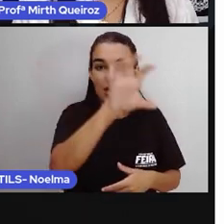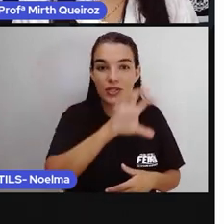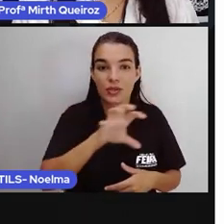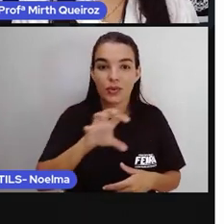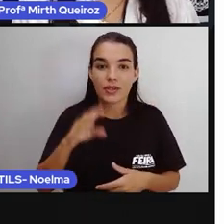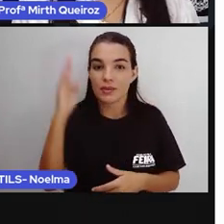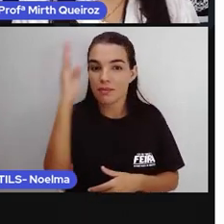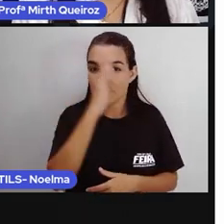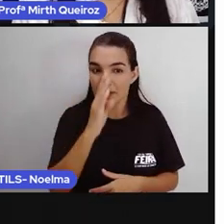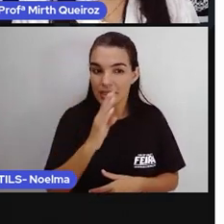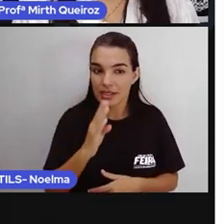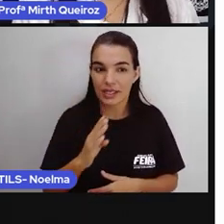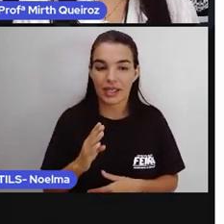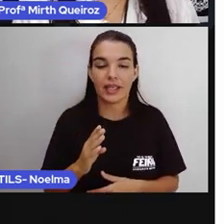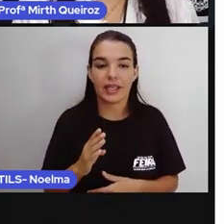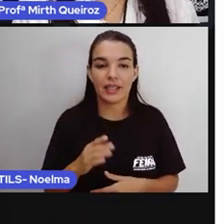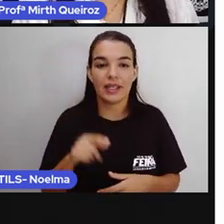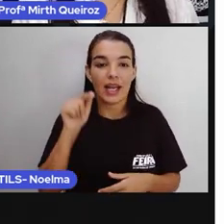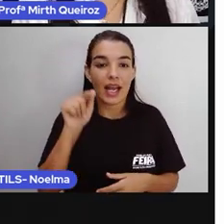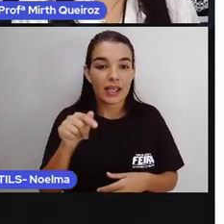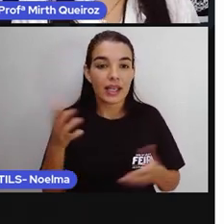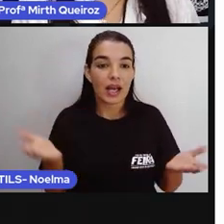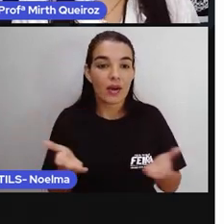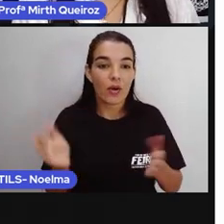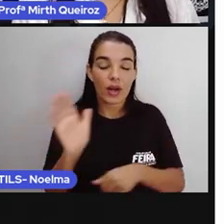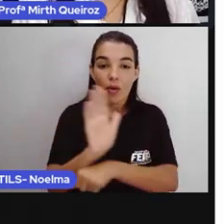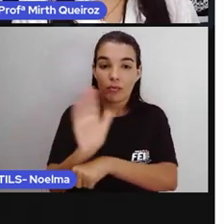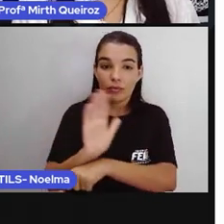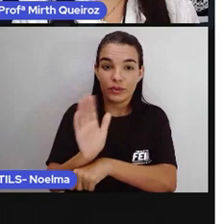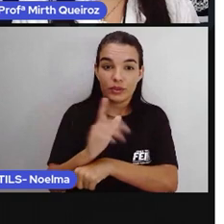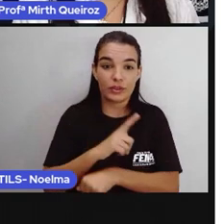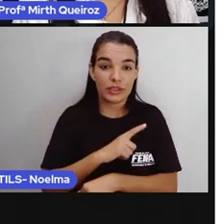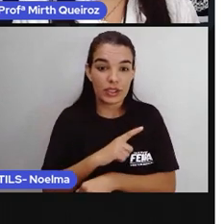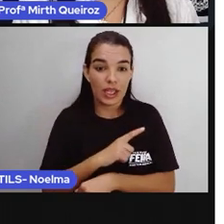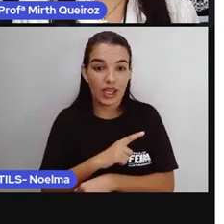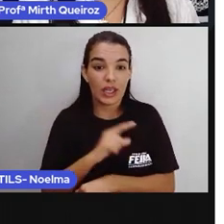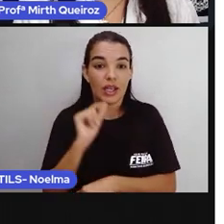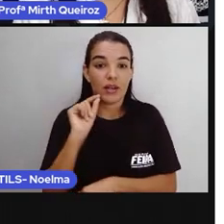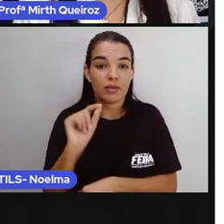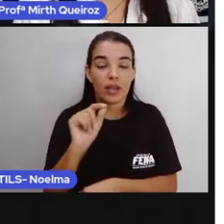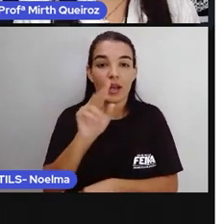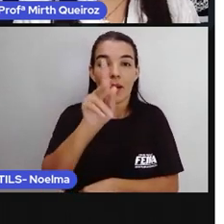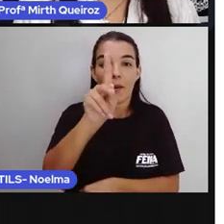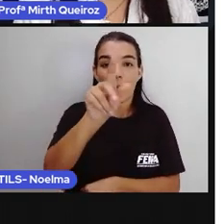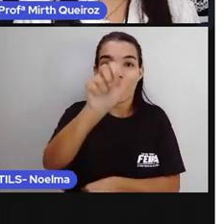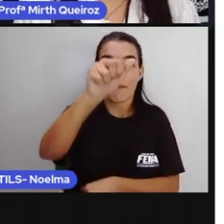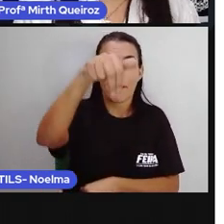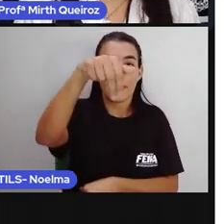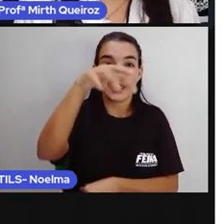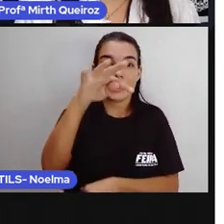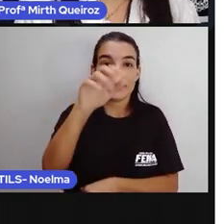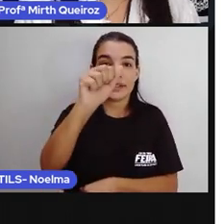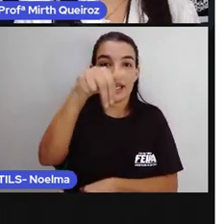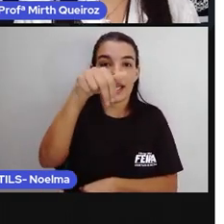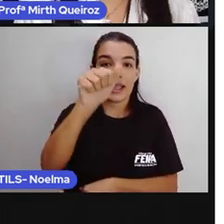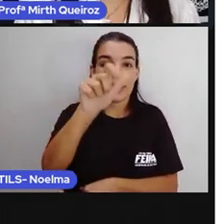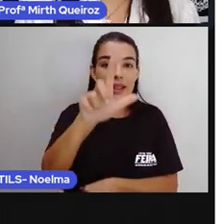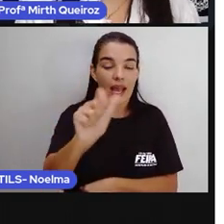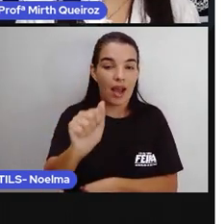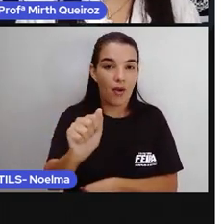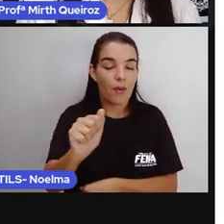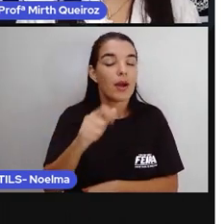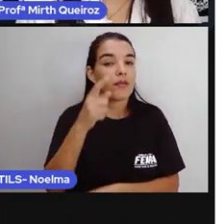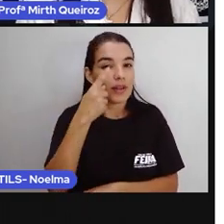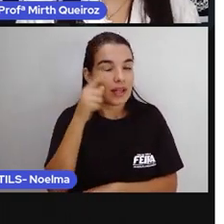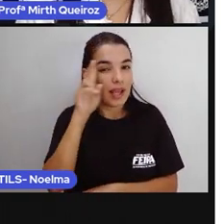incrível, o Pantanal. É lá que mora o aventureiro Gabriel. Lembra que apareceu na aula passada quando a gente